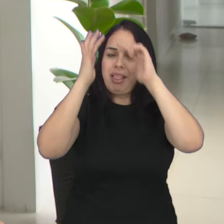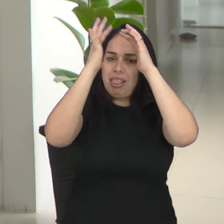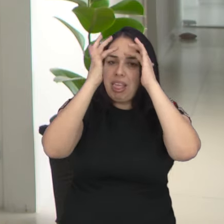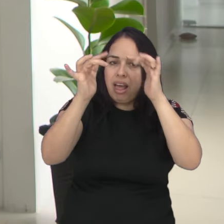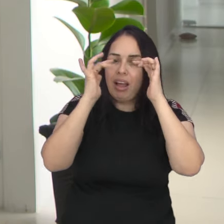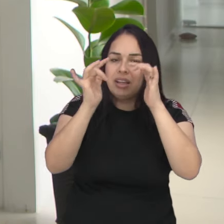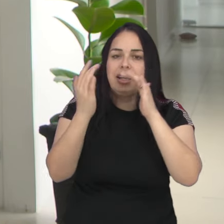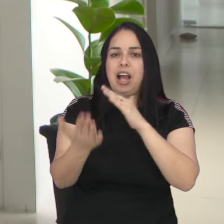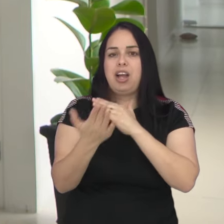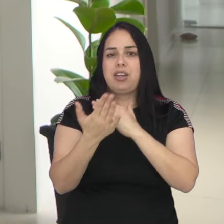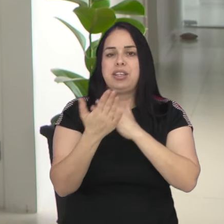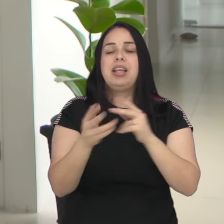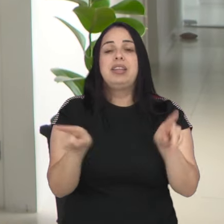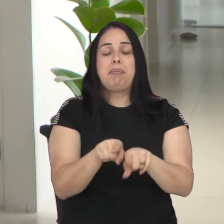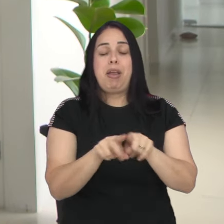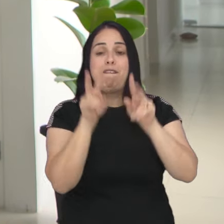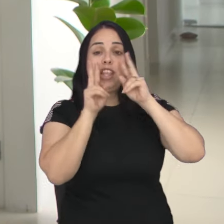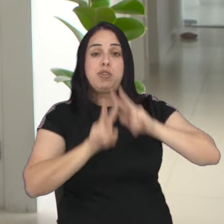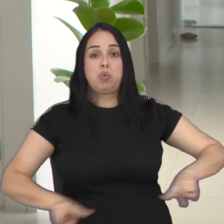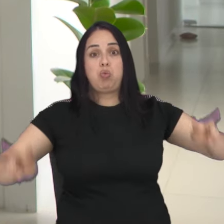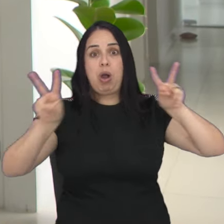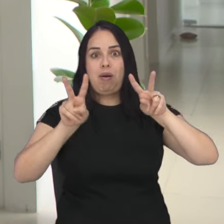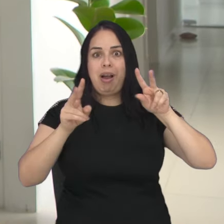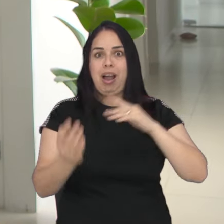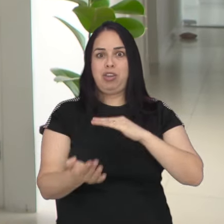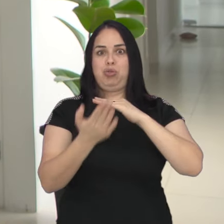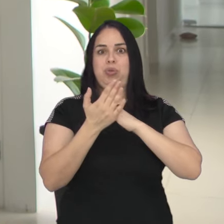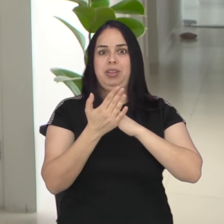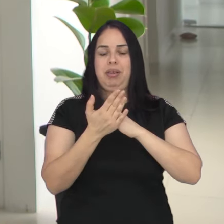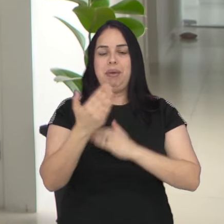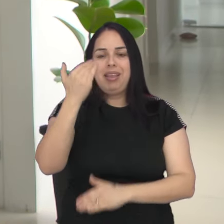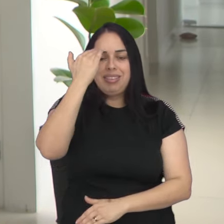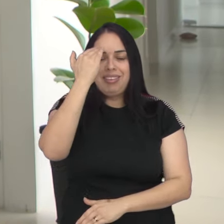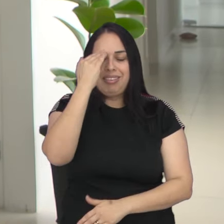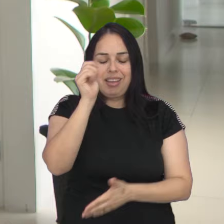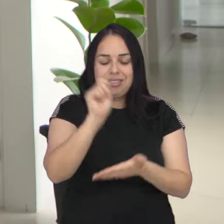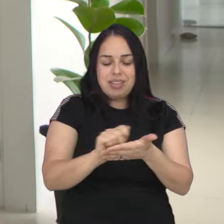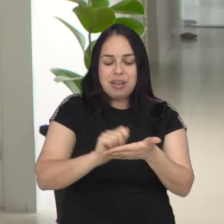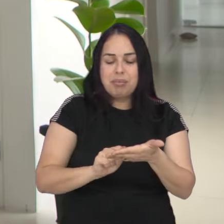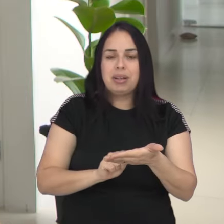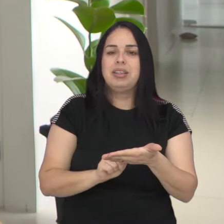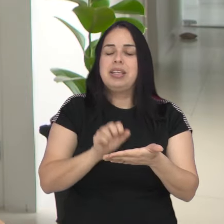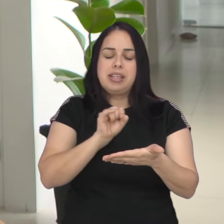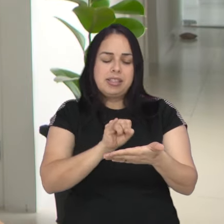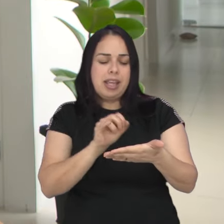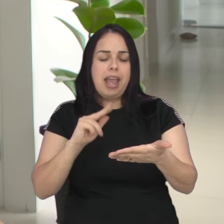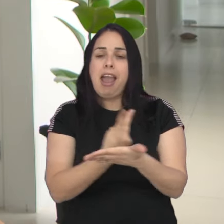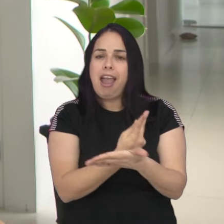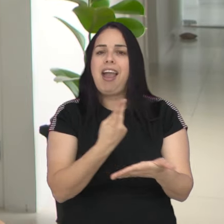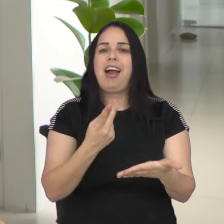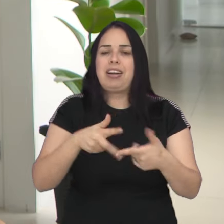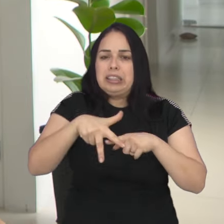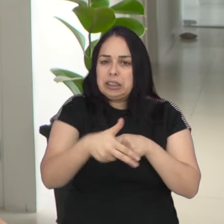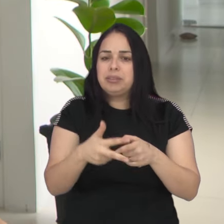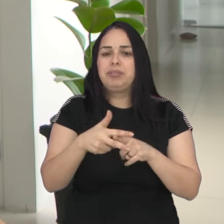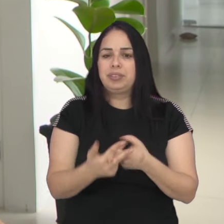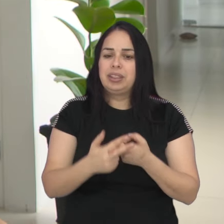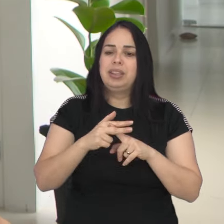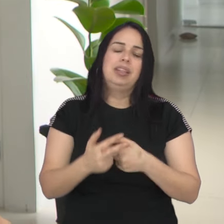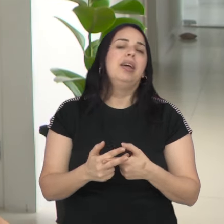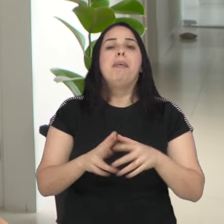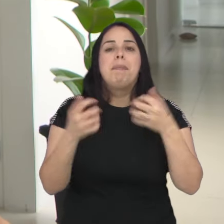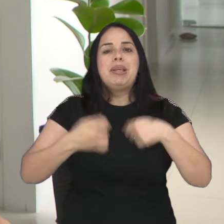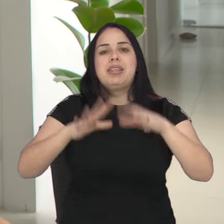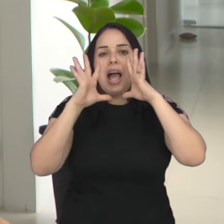motores do cérebro e envolve os sistemas visuais também para entender o que ela está escrevendo e corrigir e fazer reparos, né? E